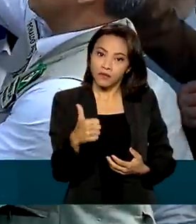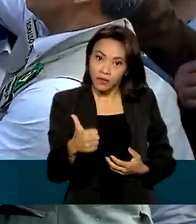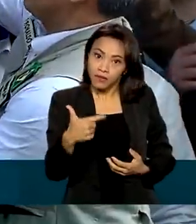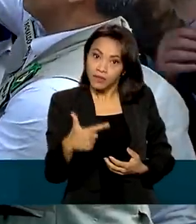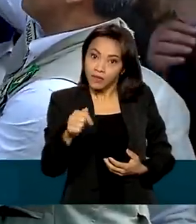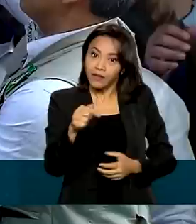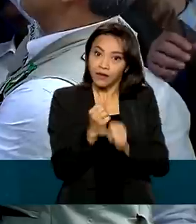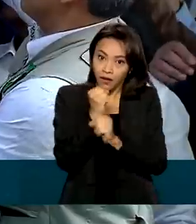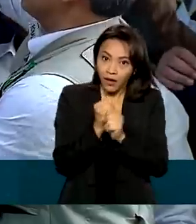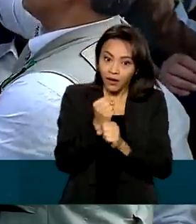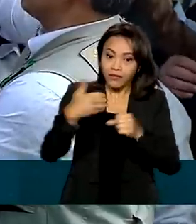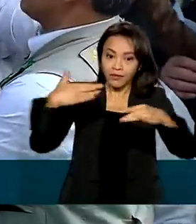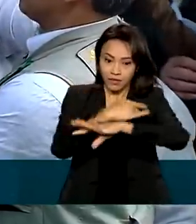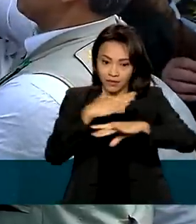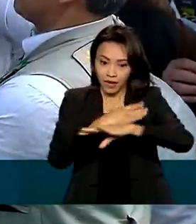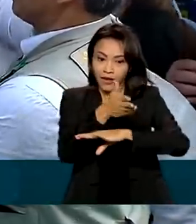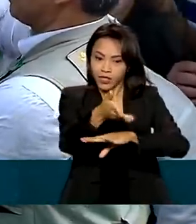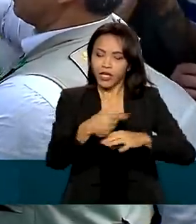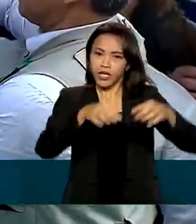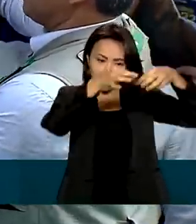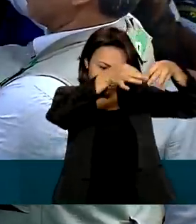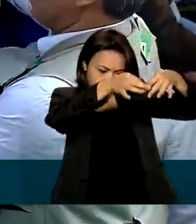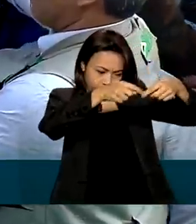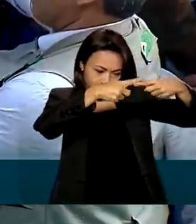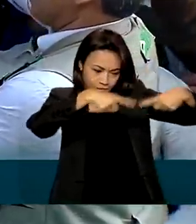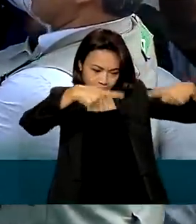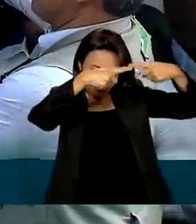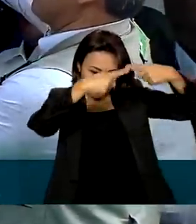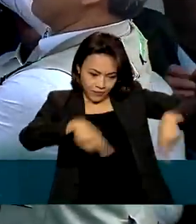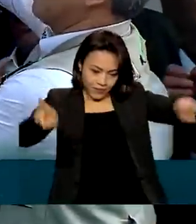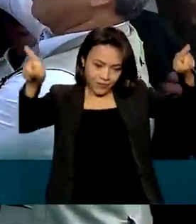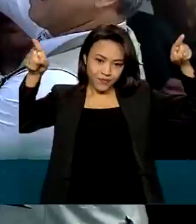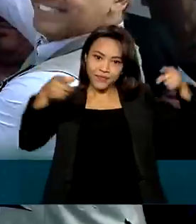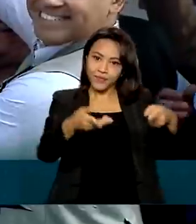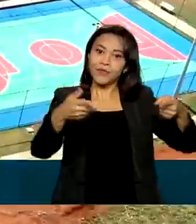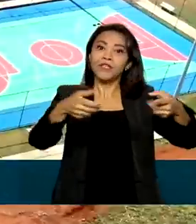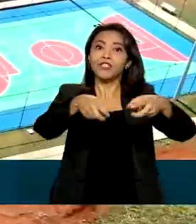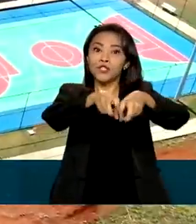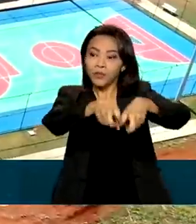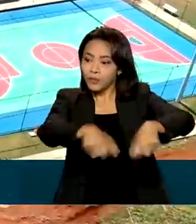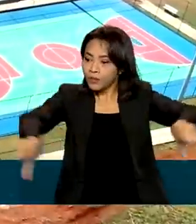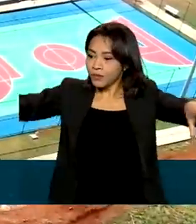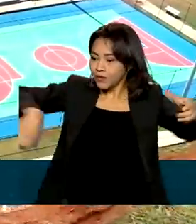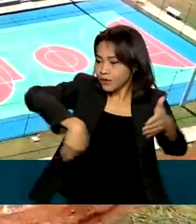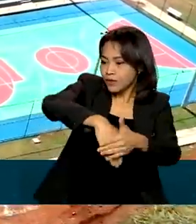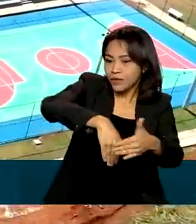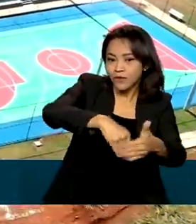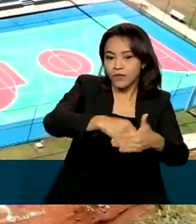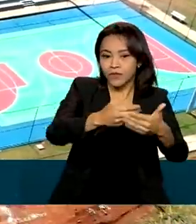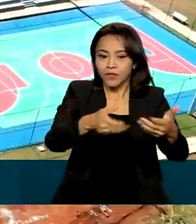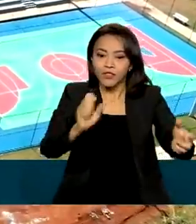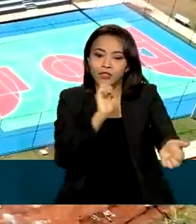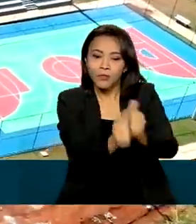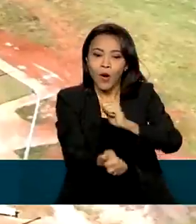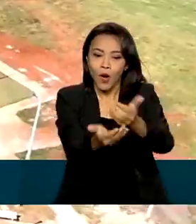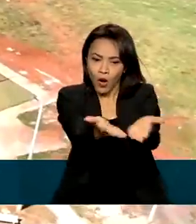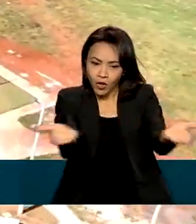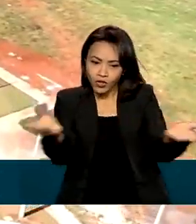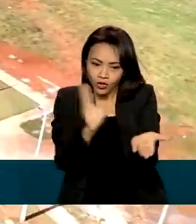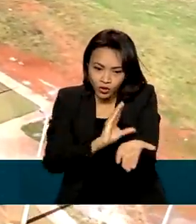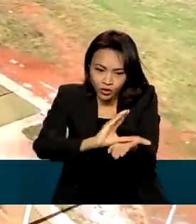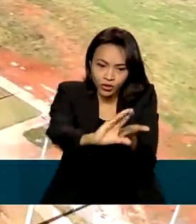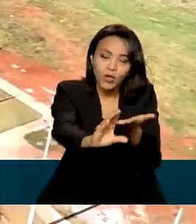Ele descerrou a placa de inauguração da primeira etapa do complexo esportivo JK, que teve investimentos no valor de 450